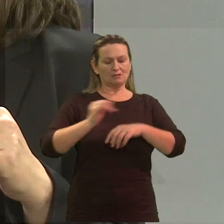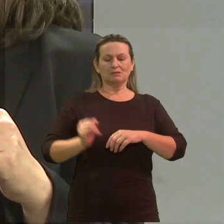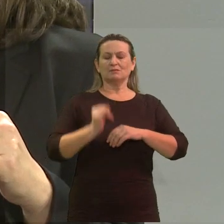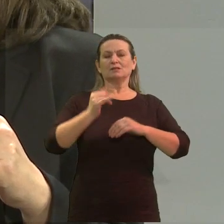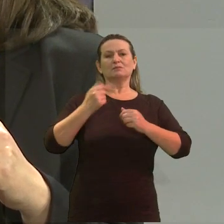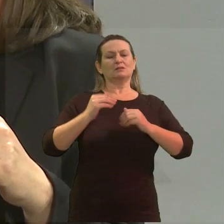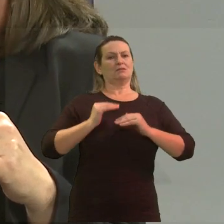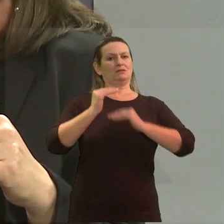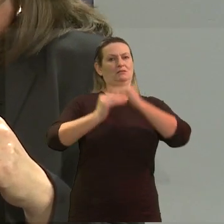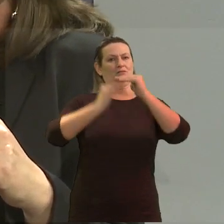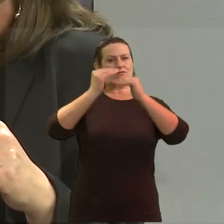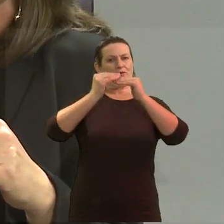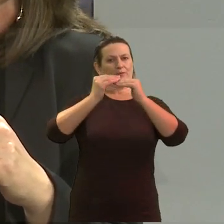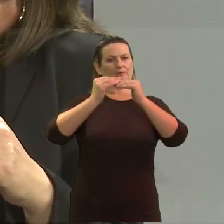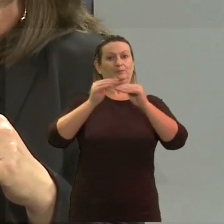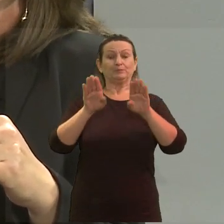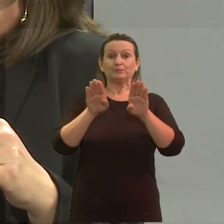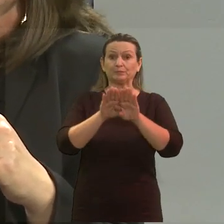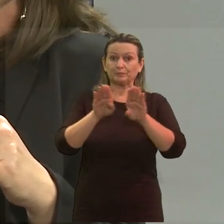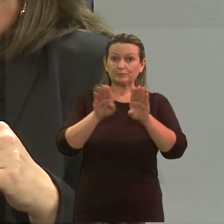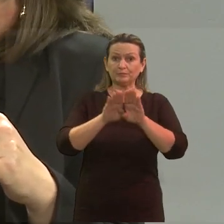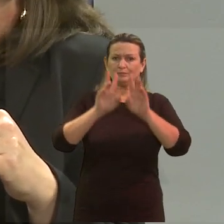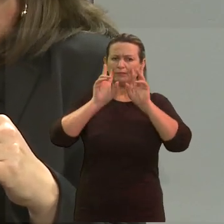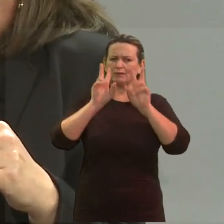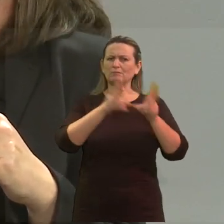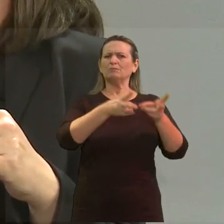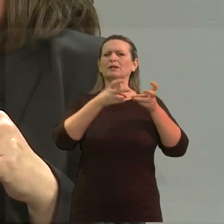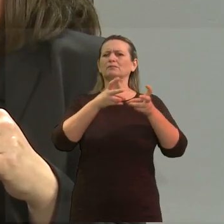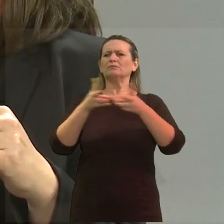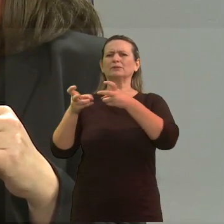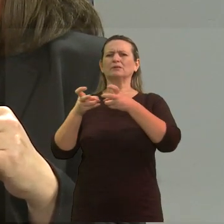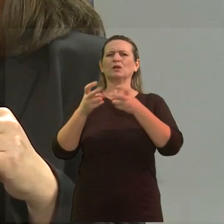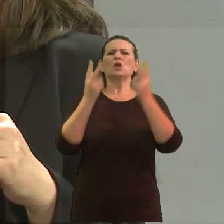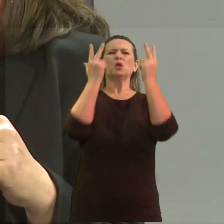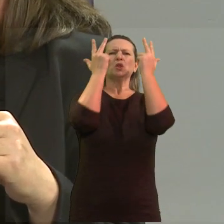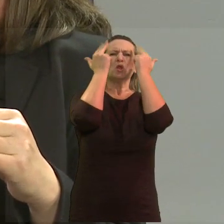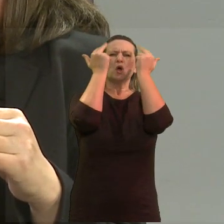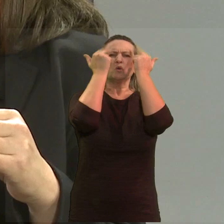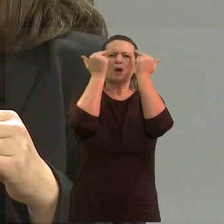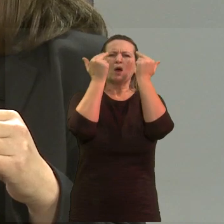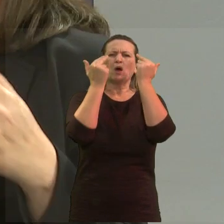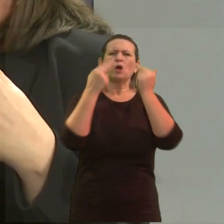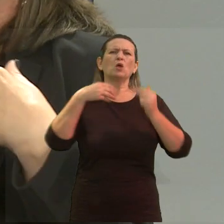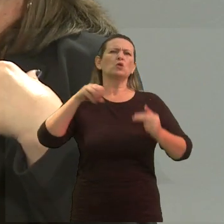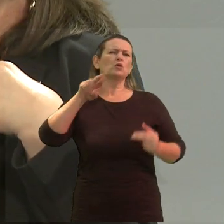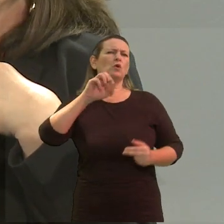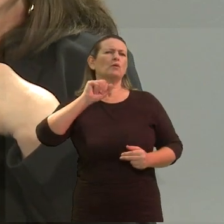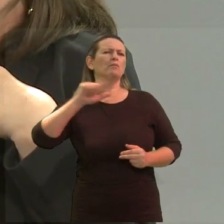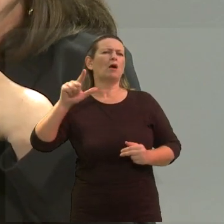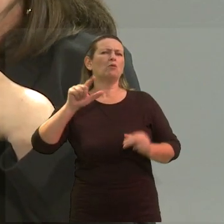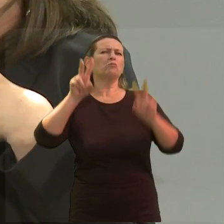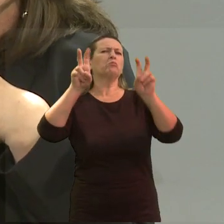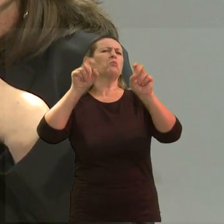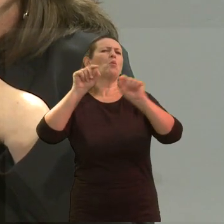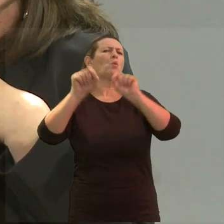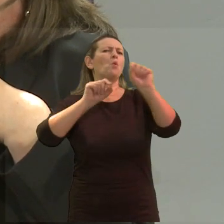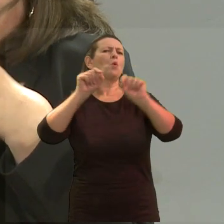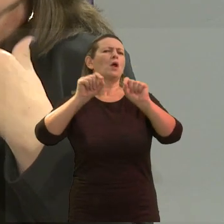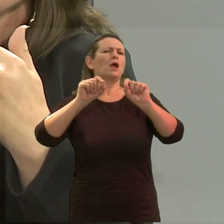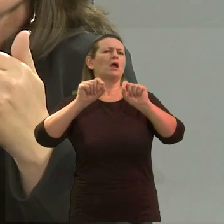ainda teria que ir além, se questionar a própria normalidade, no sentido assim, o que me faz ser humano?